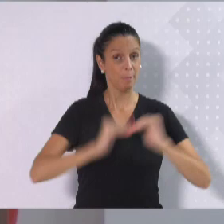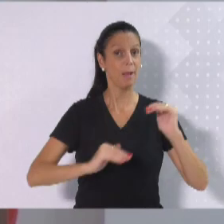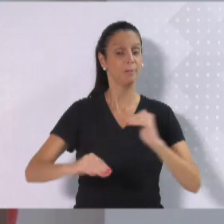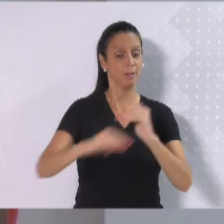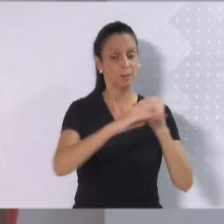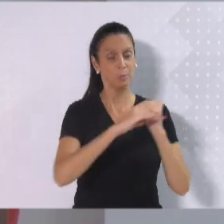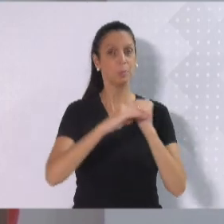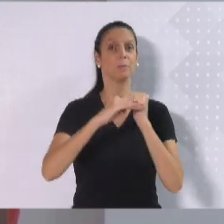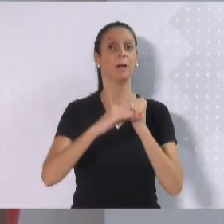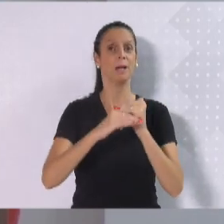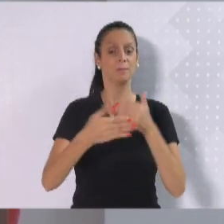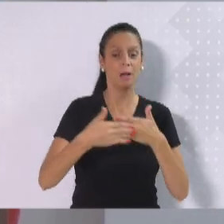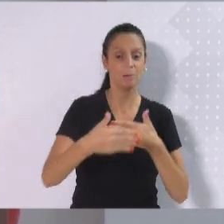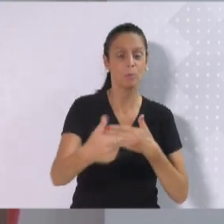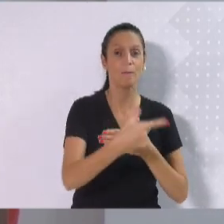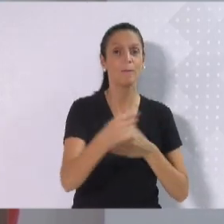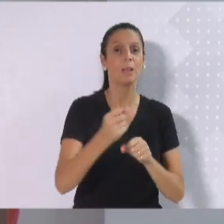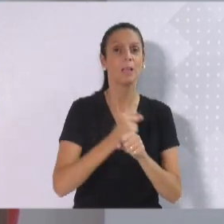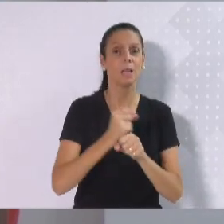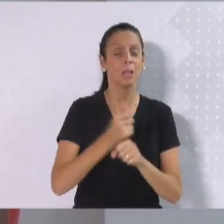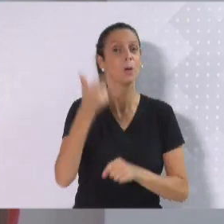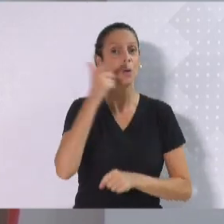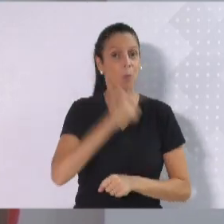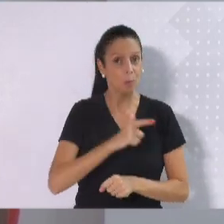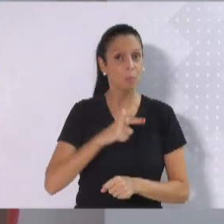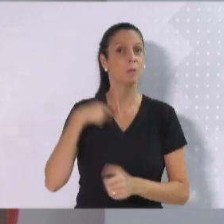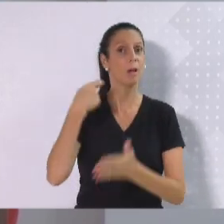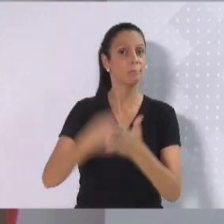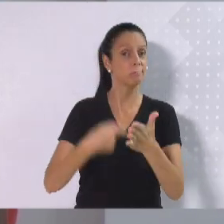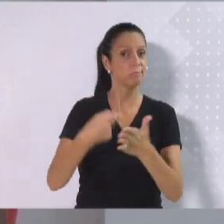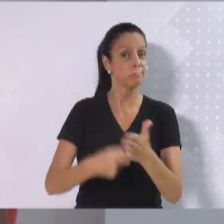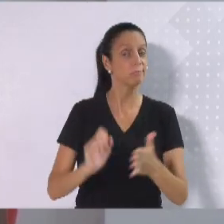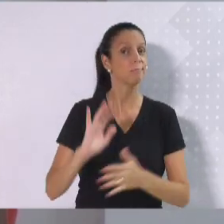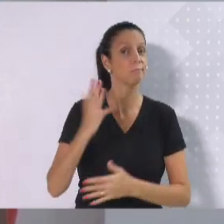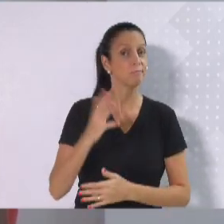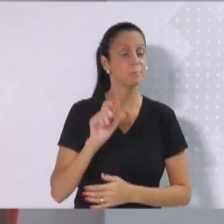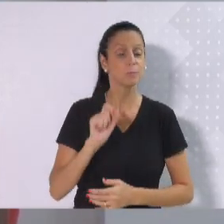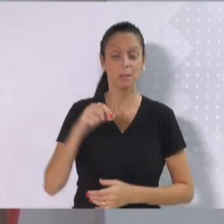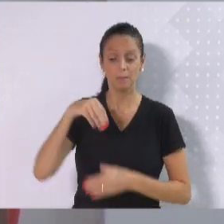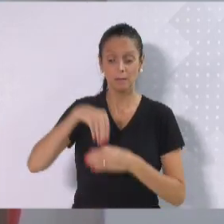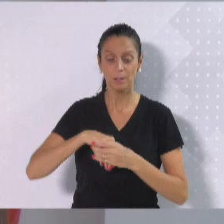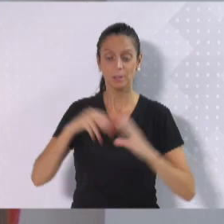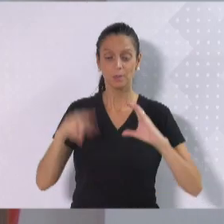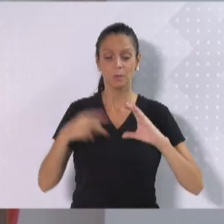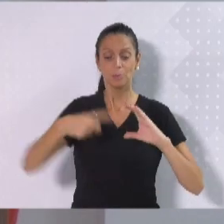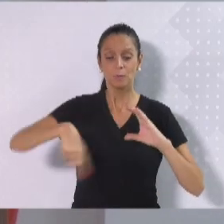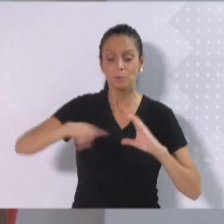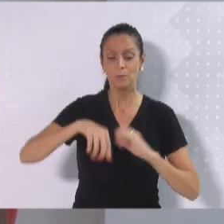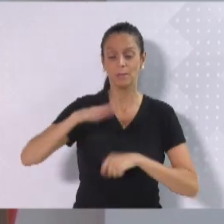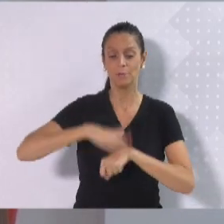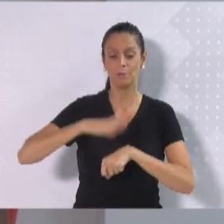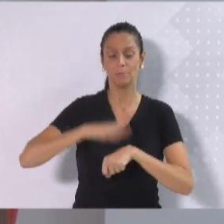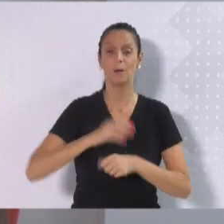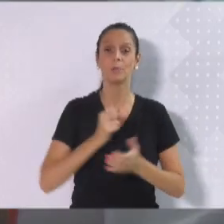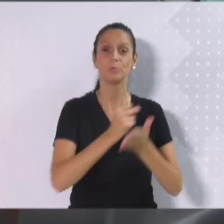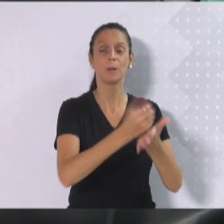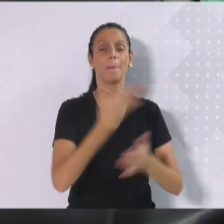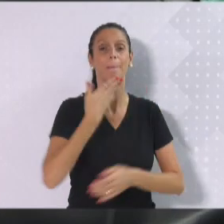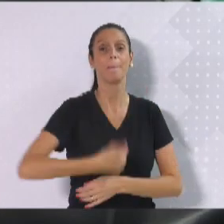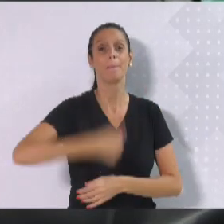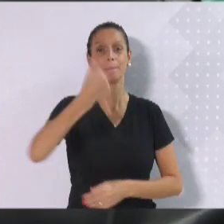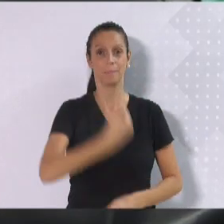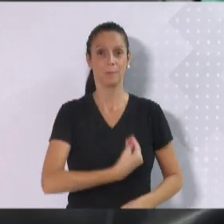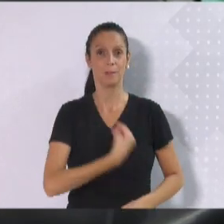O que essa casa fez e está fazendo para melhorar a vida das mulheres, seus filhos e